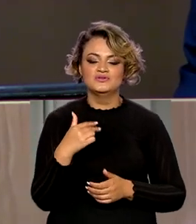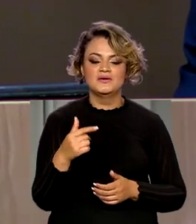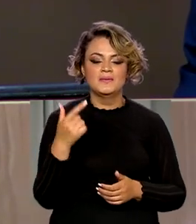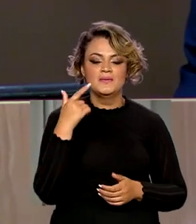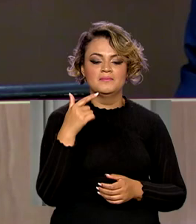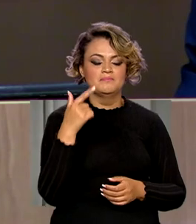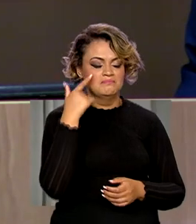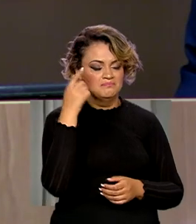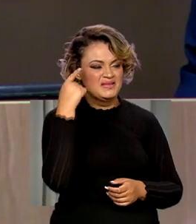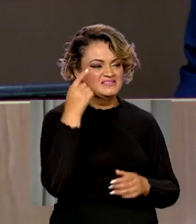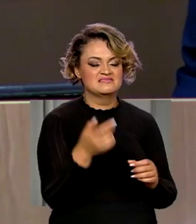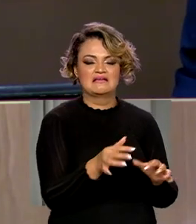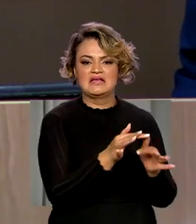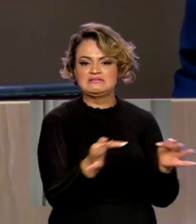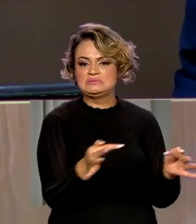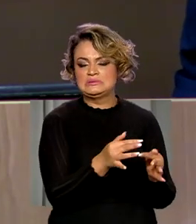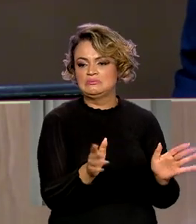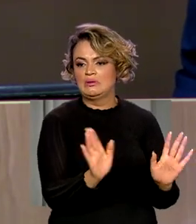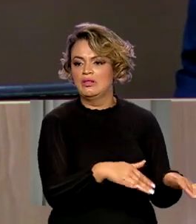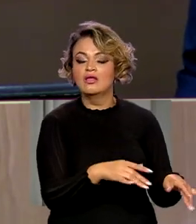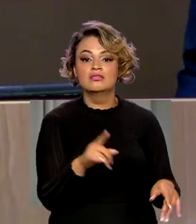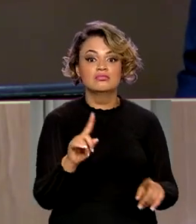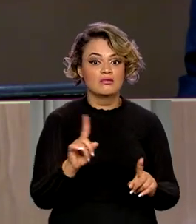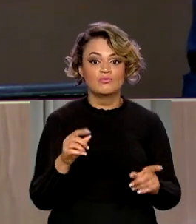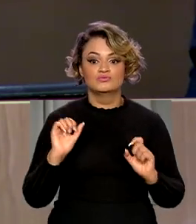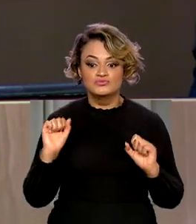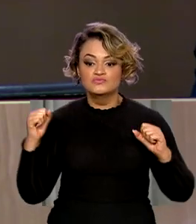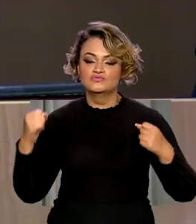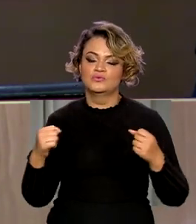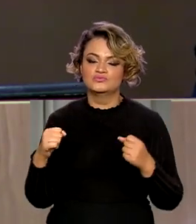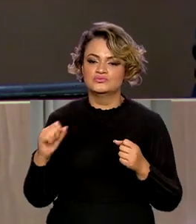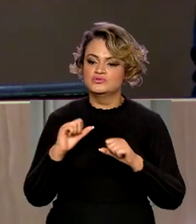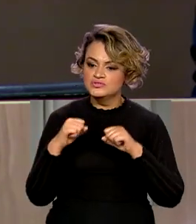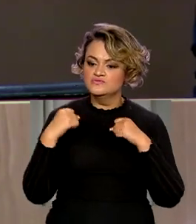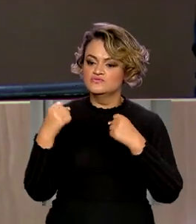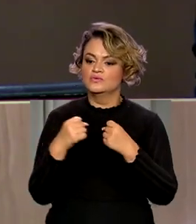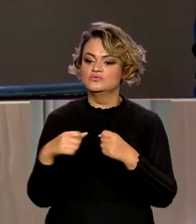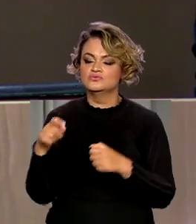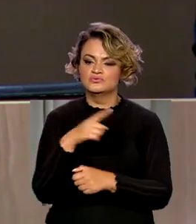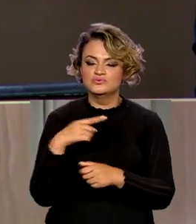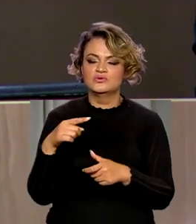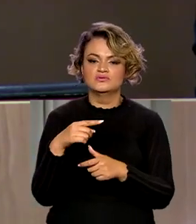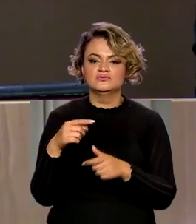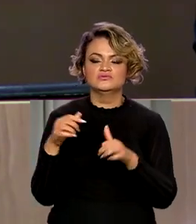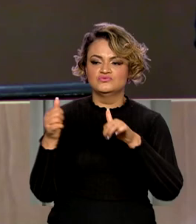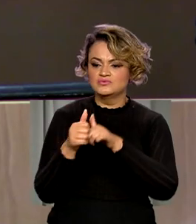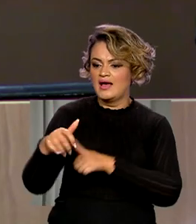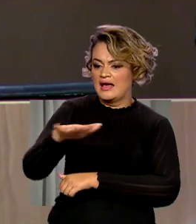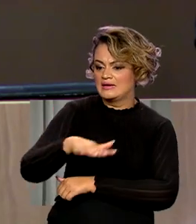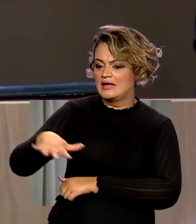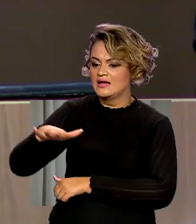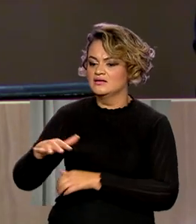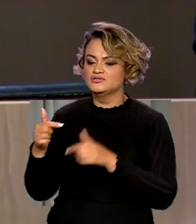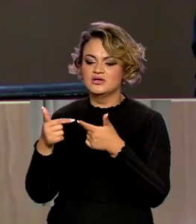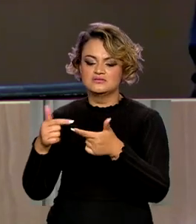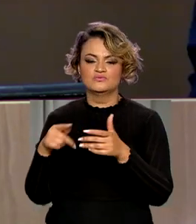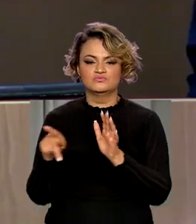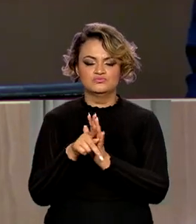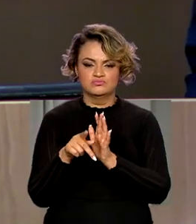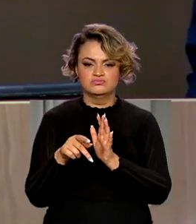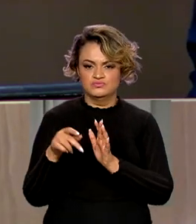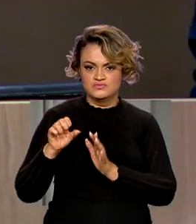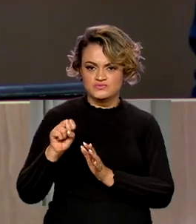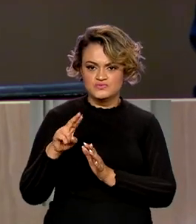por baixo, como se diz, e por isso esse esforço de associar todas as áreas de atuação do SUS